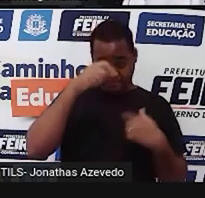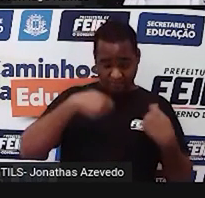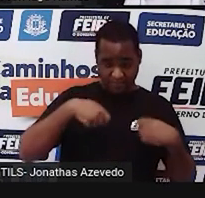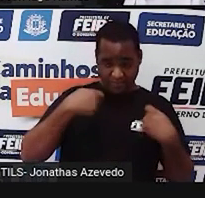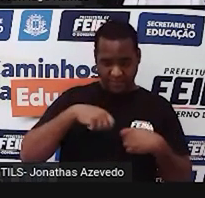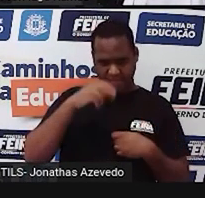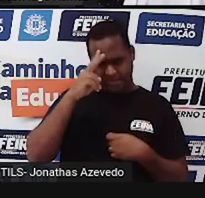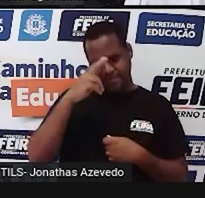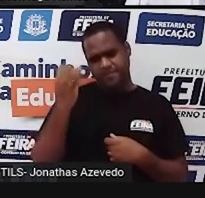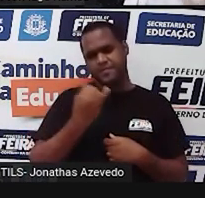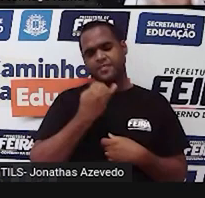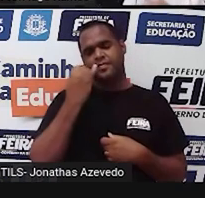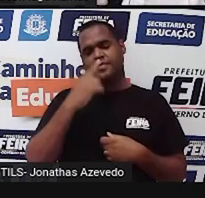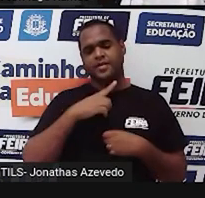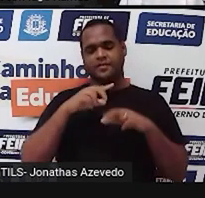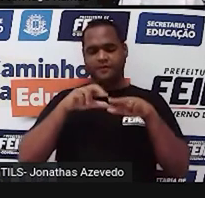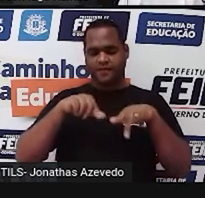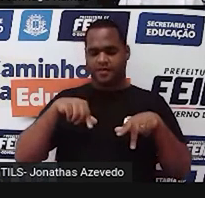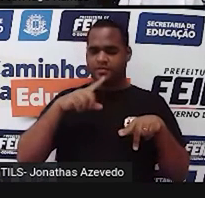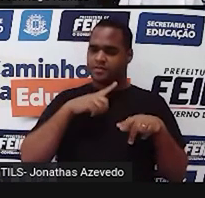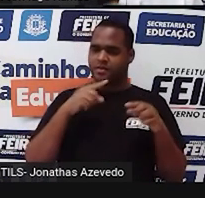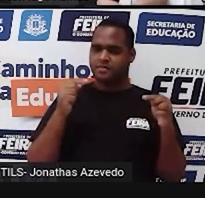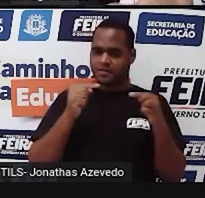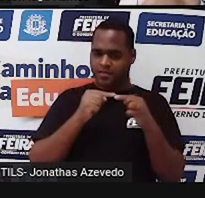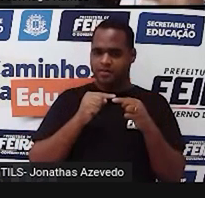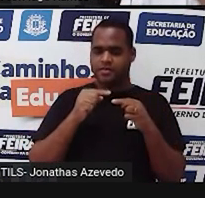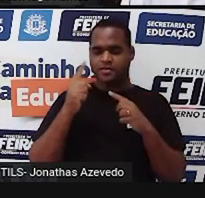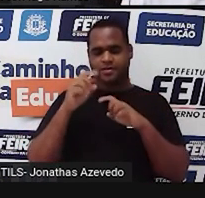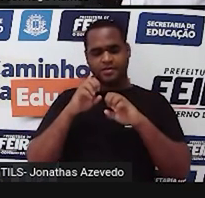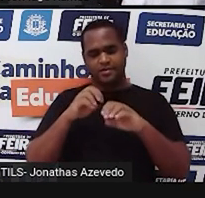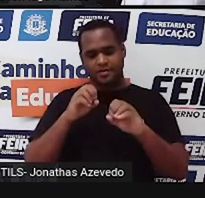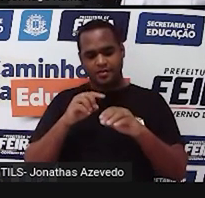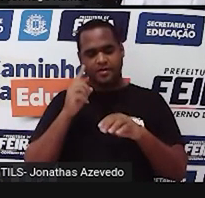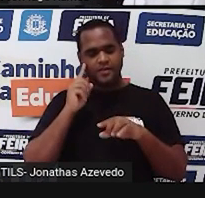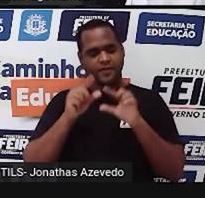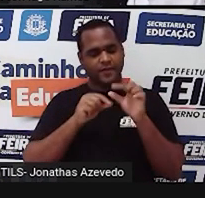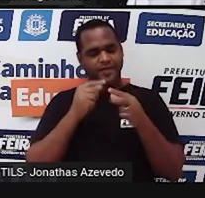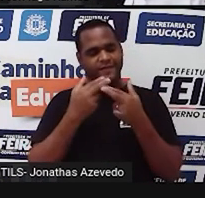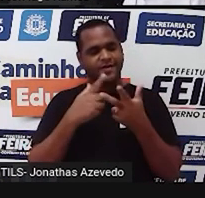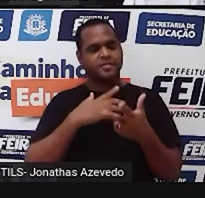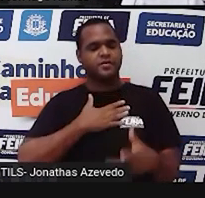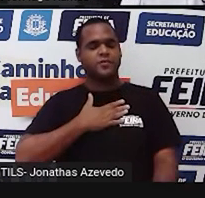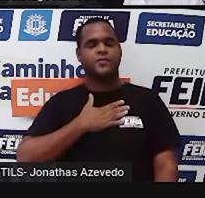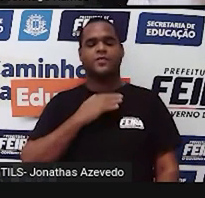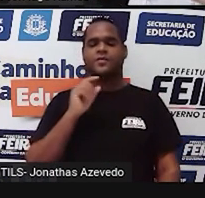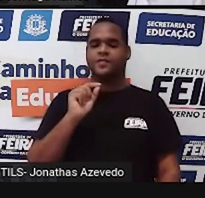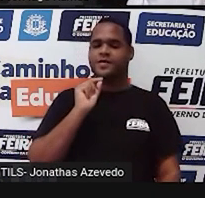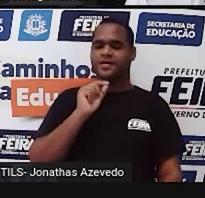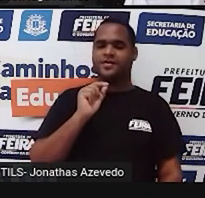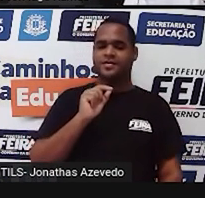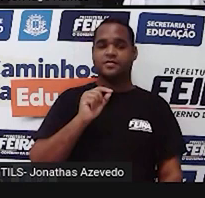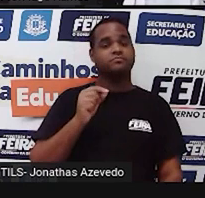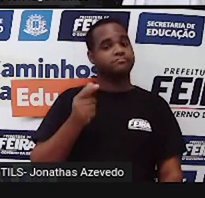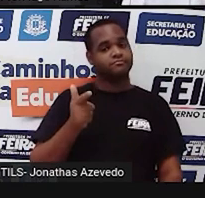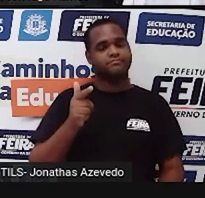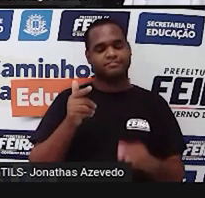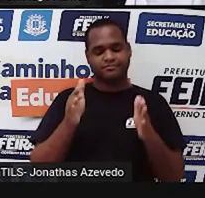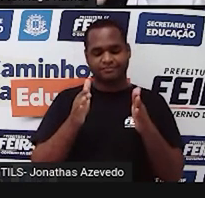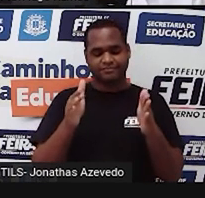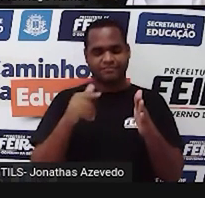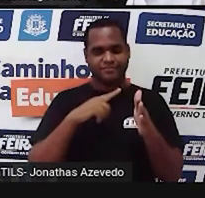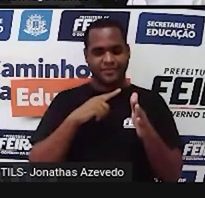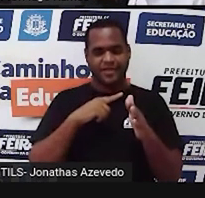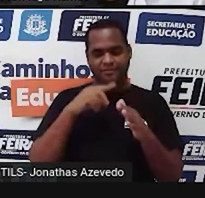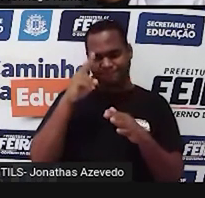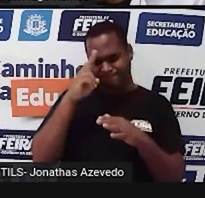lembranças de vários momentos dessa aula pra escolher o que você mais gostou. e nesse momento que você tem